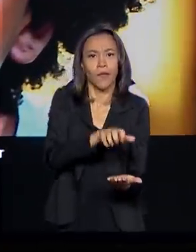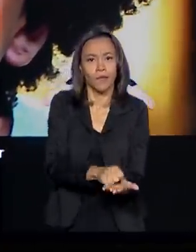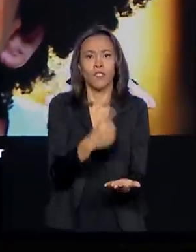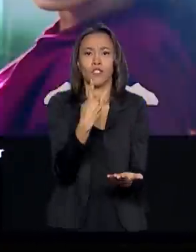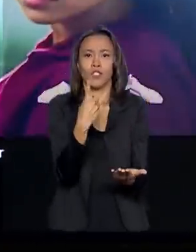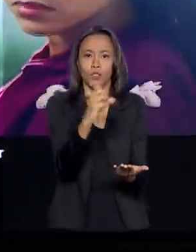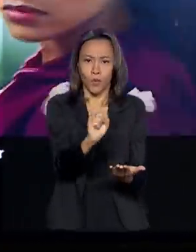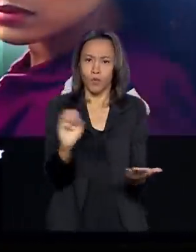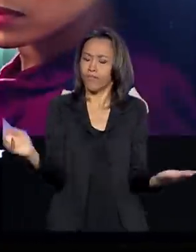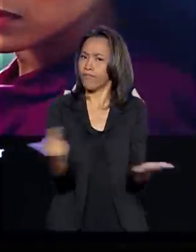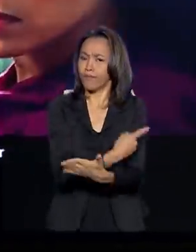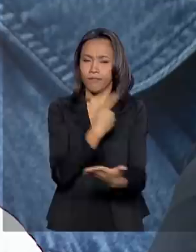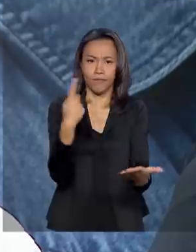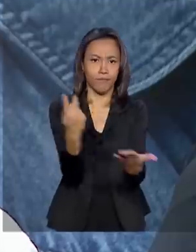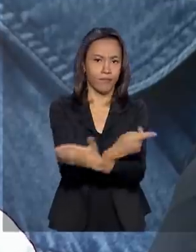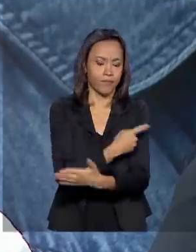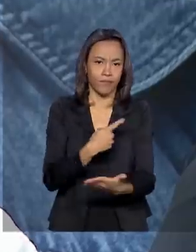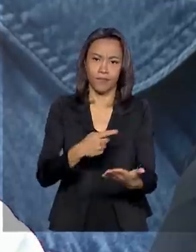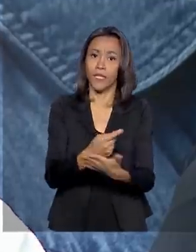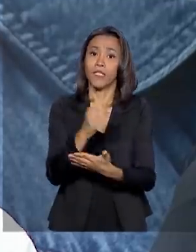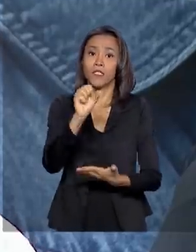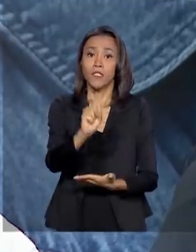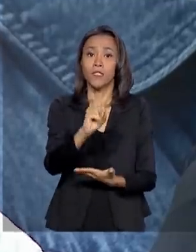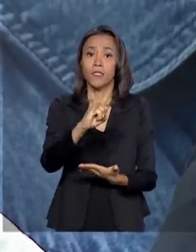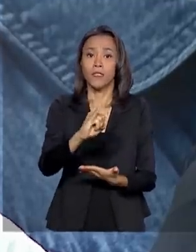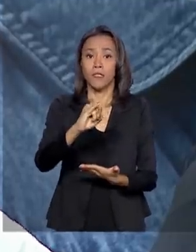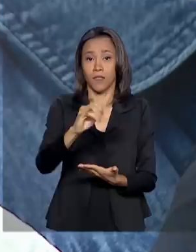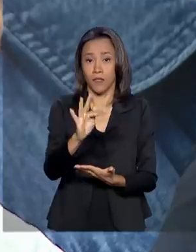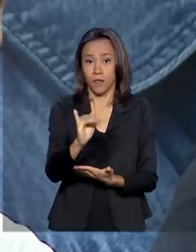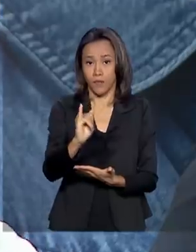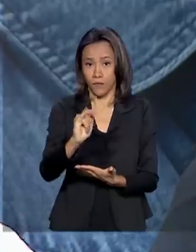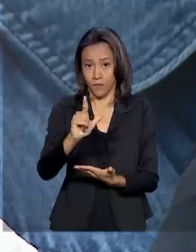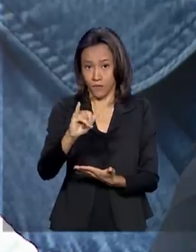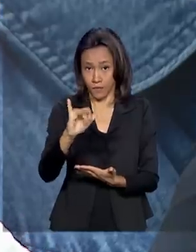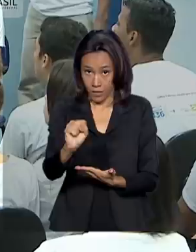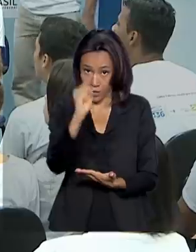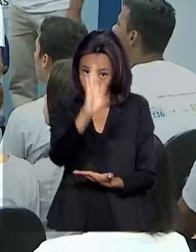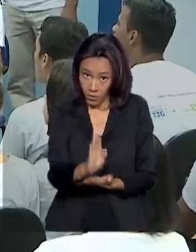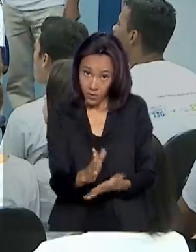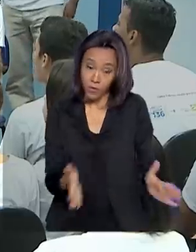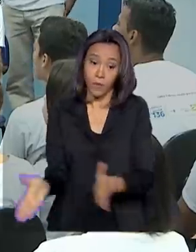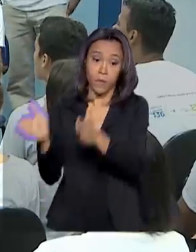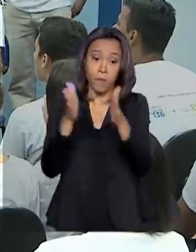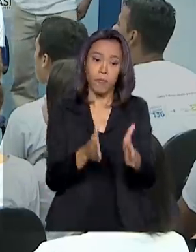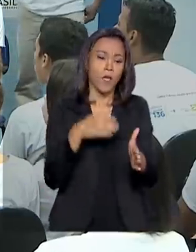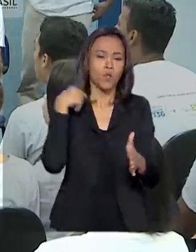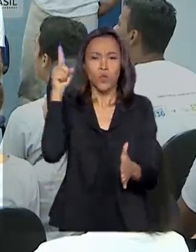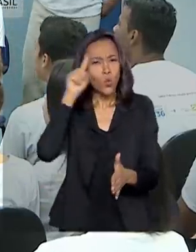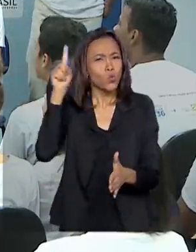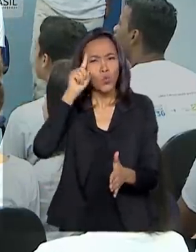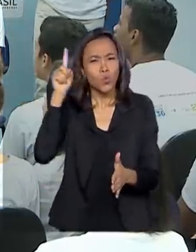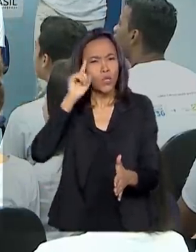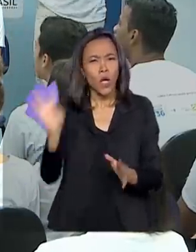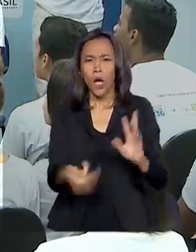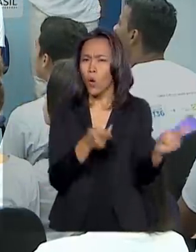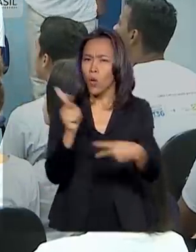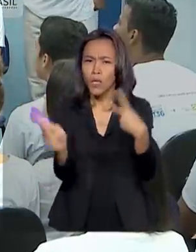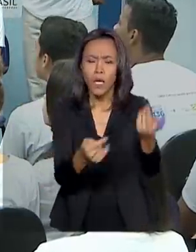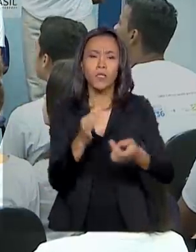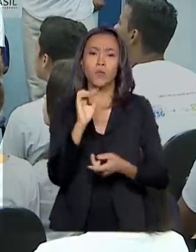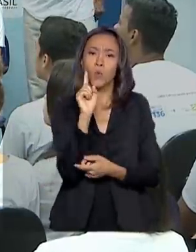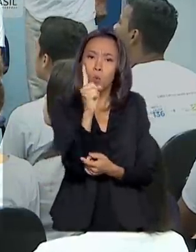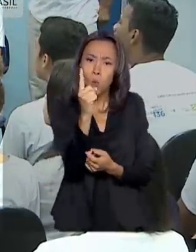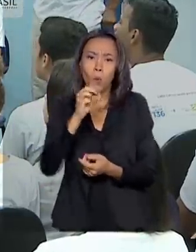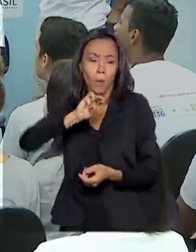casos de sífilis no país. De acordo com a Organização Mundial de Saúde, todos os dias acontecem mais de um